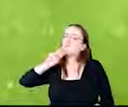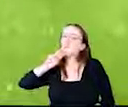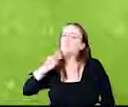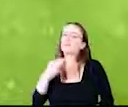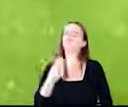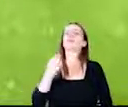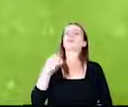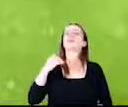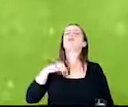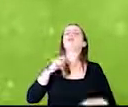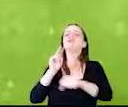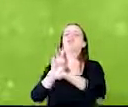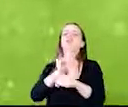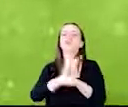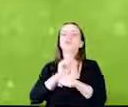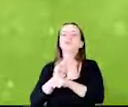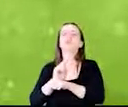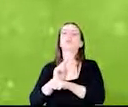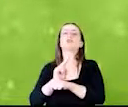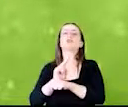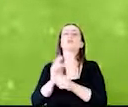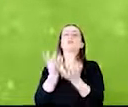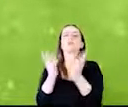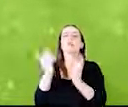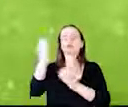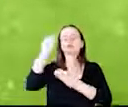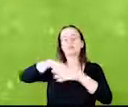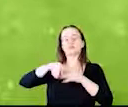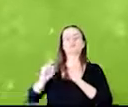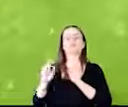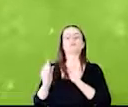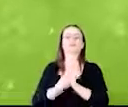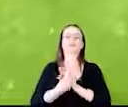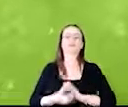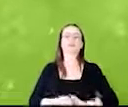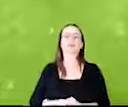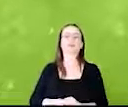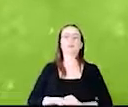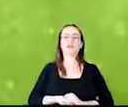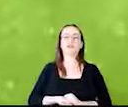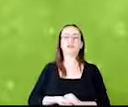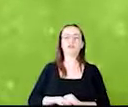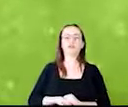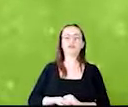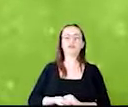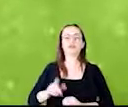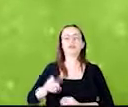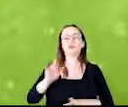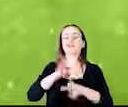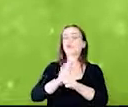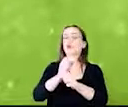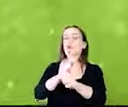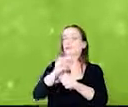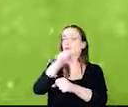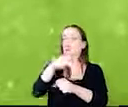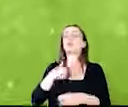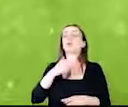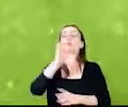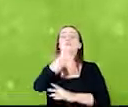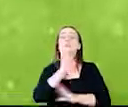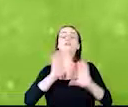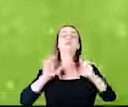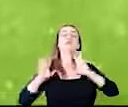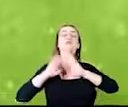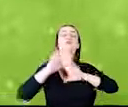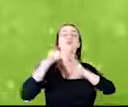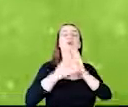preservação ambiental dentro da nossa propriedade. Depois você faz só a conta aí, né? Essa aqui é a conta para o Brasil inteiro, que a Embrapa